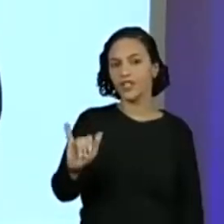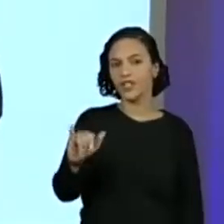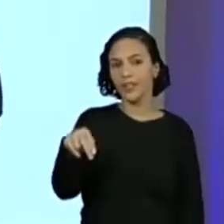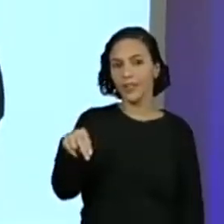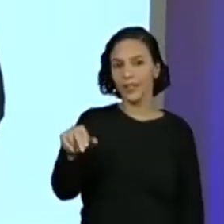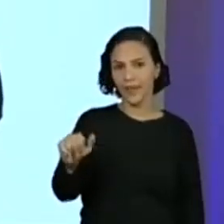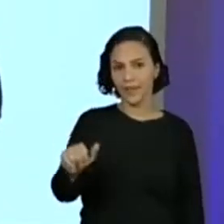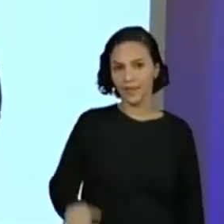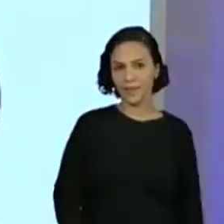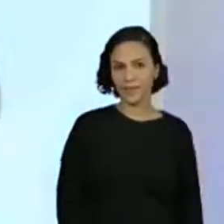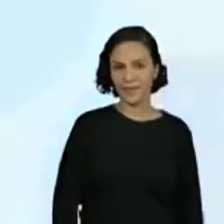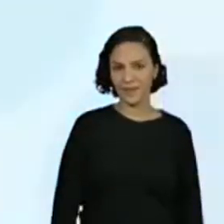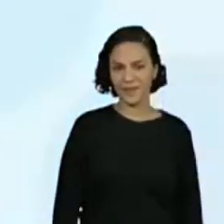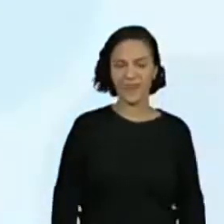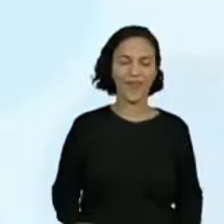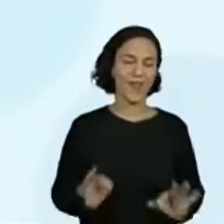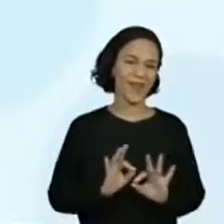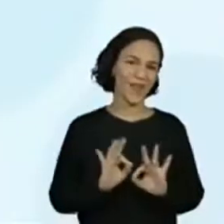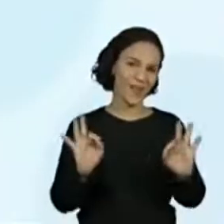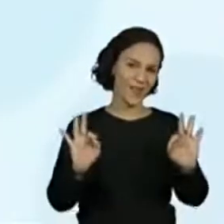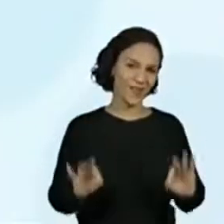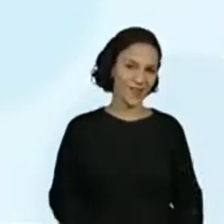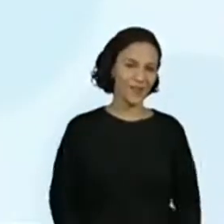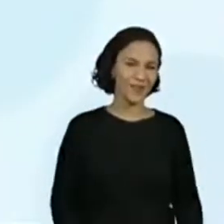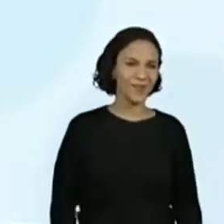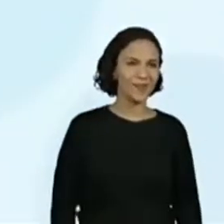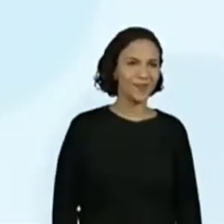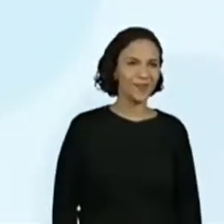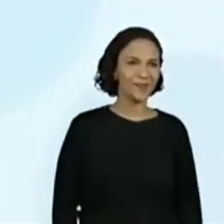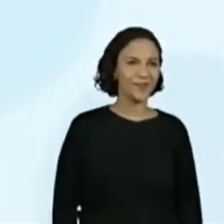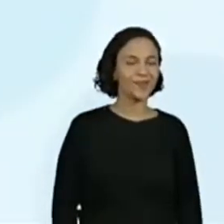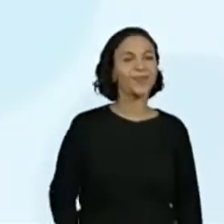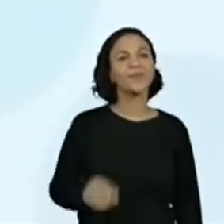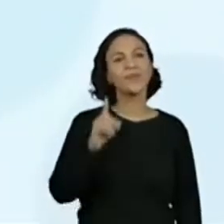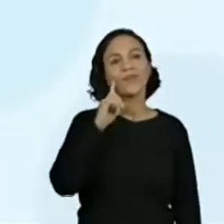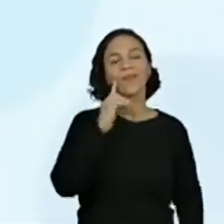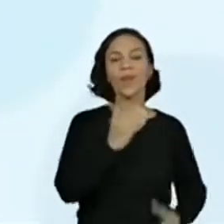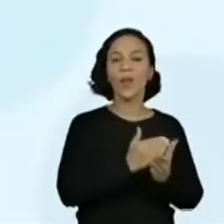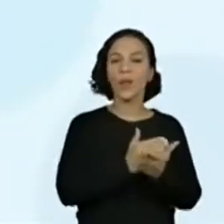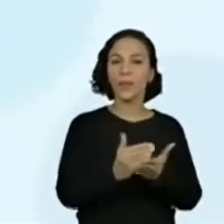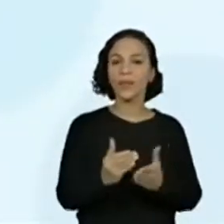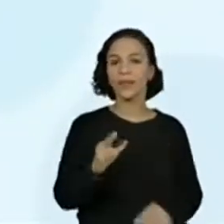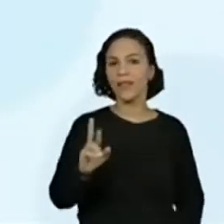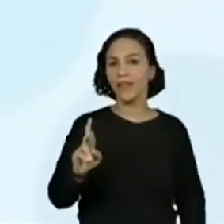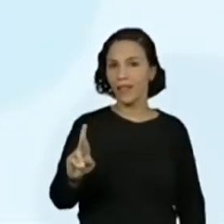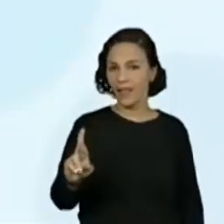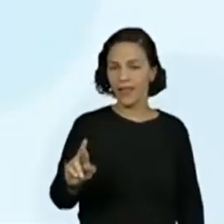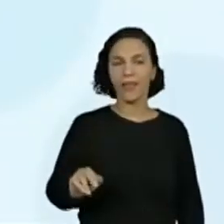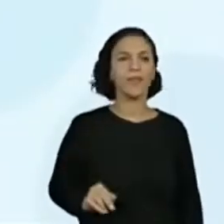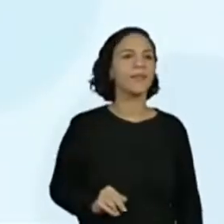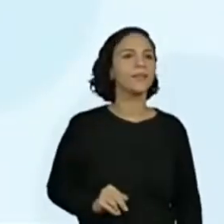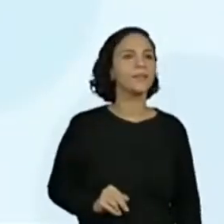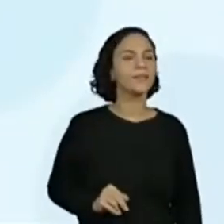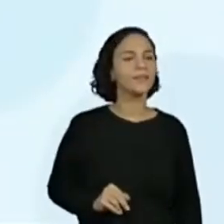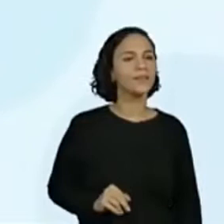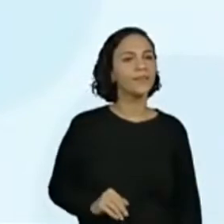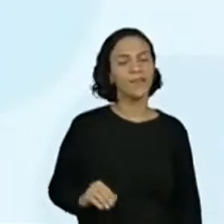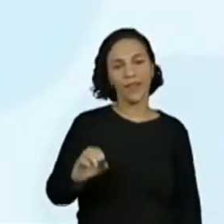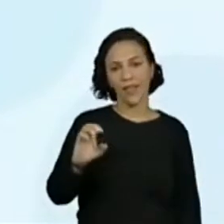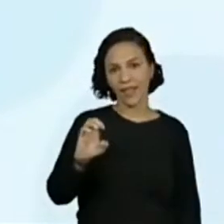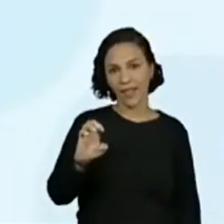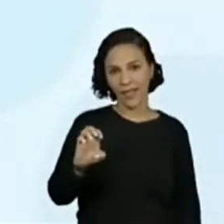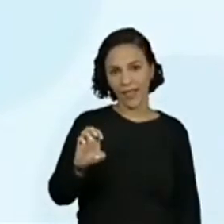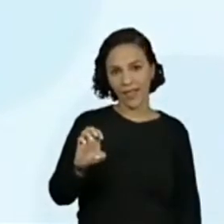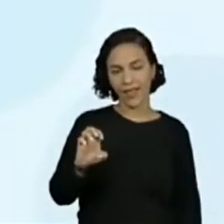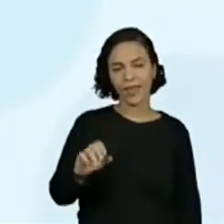Regina. Regina. Ótimo. Então, ó. Começa com R. E temos o R. Rê.